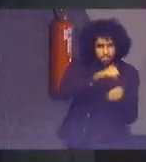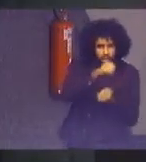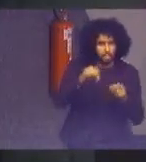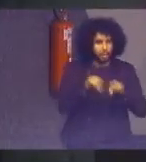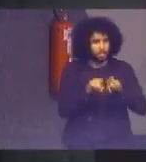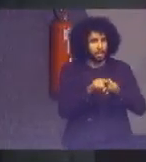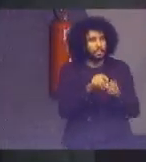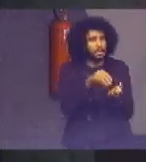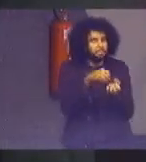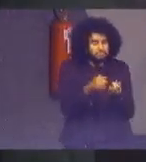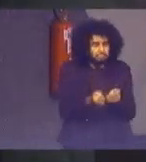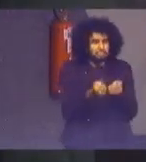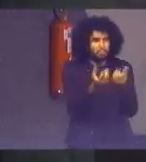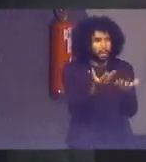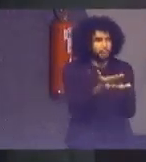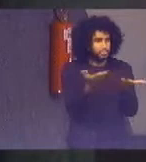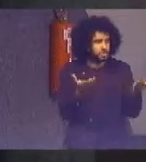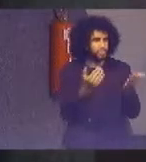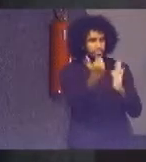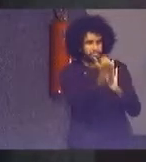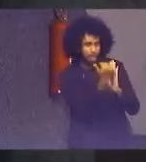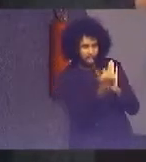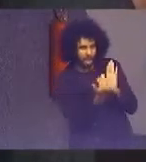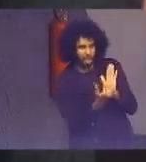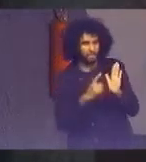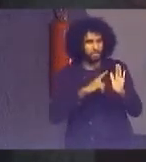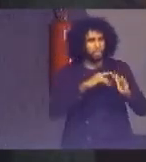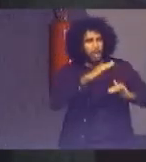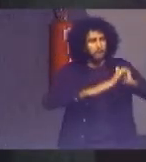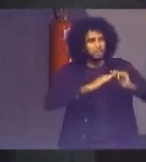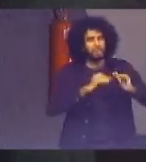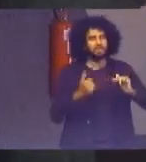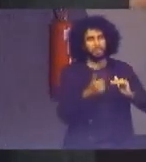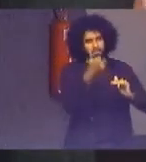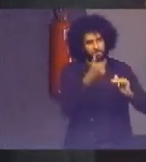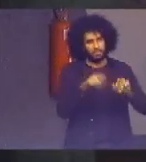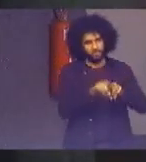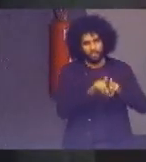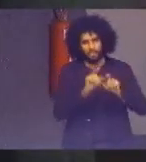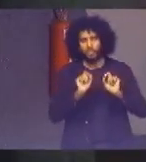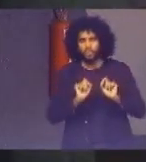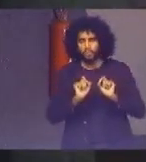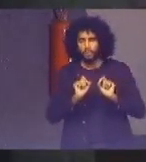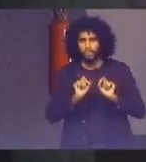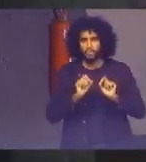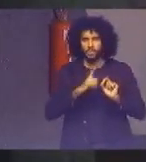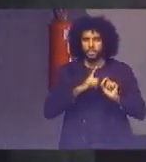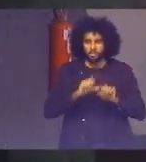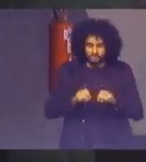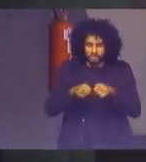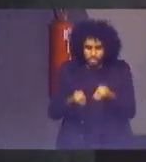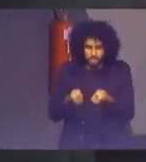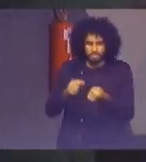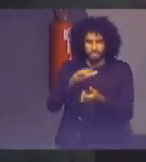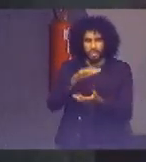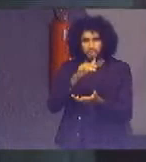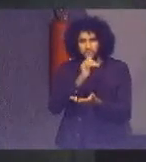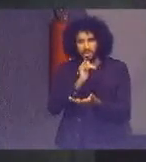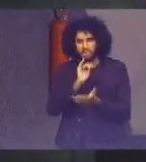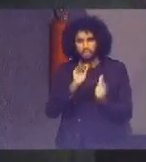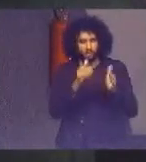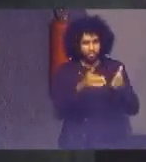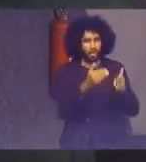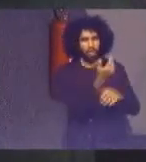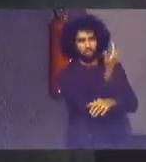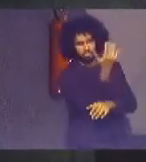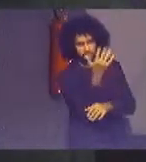e trabalha na normatização de um enfrentamento melhor nos aspectos ambientais no panorama